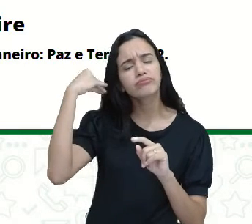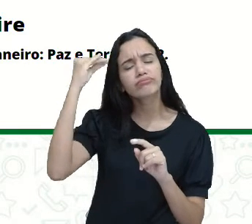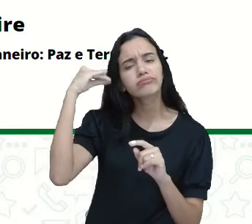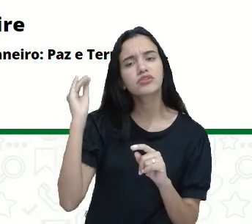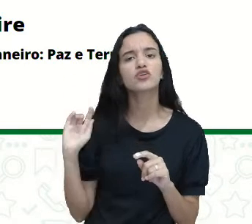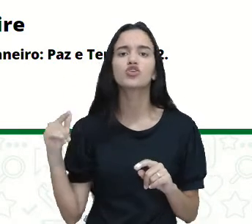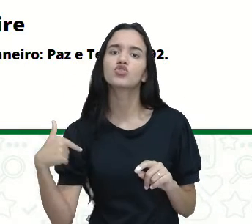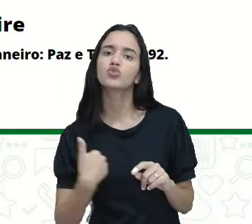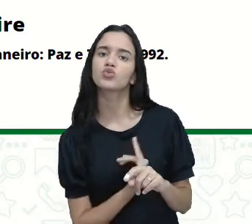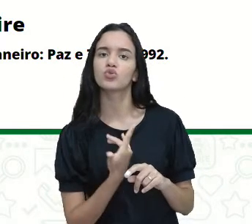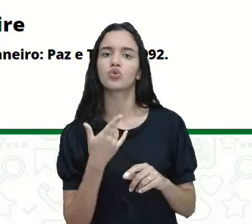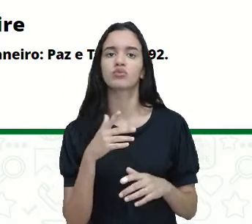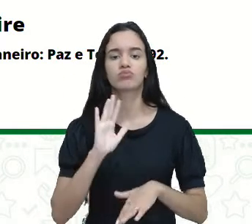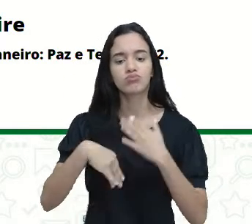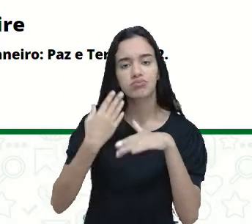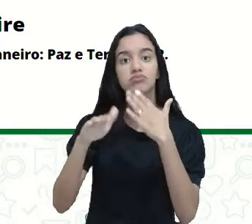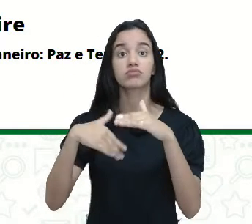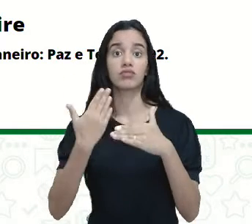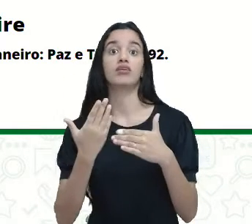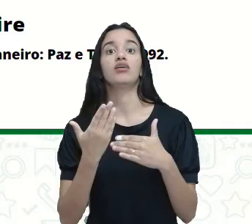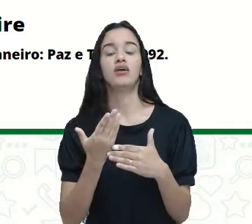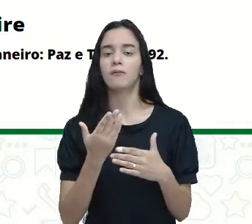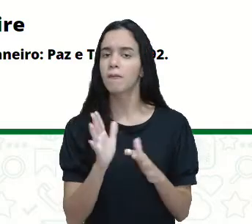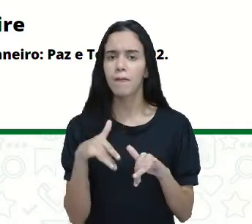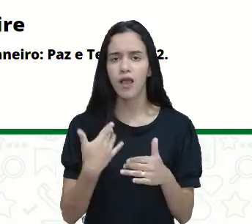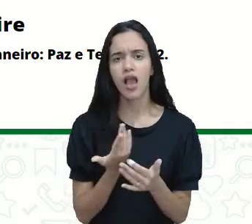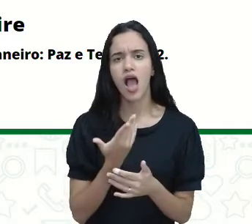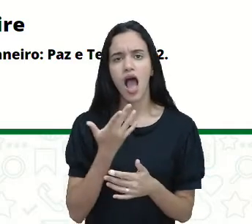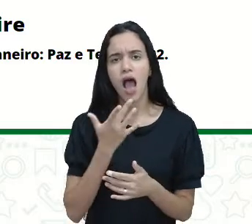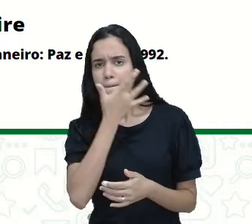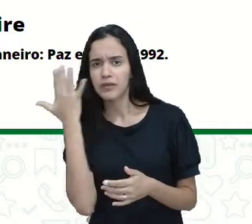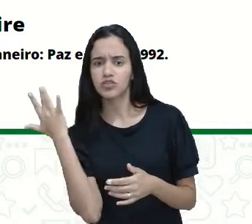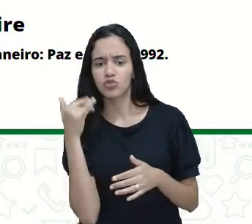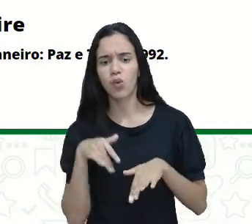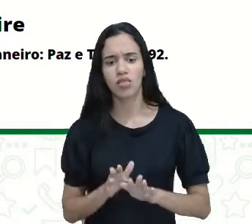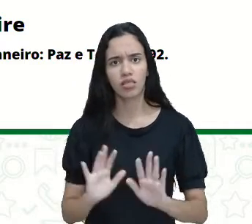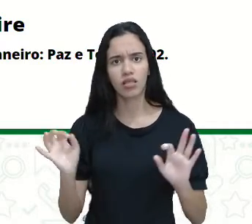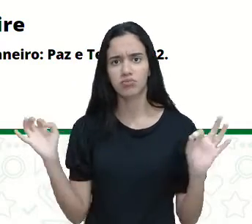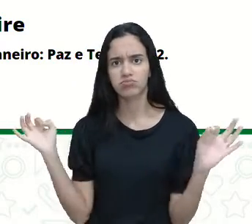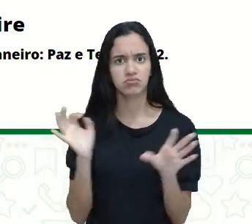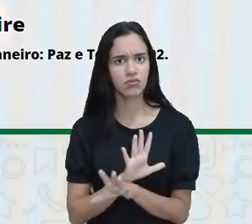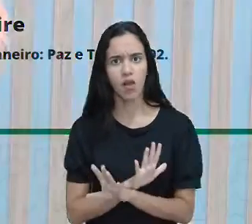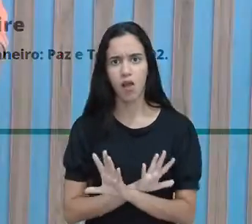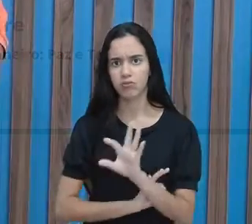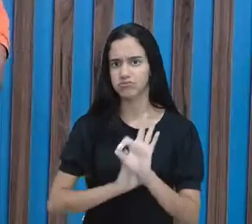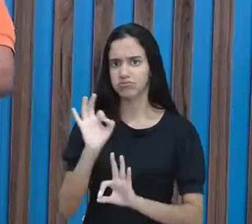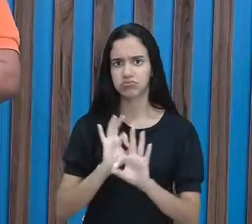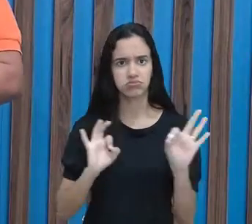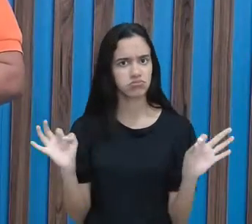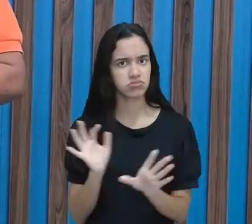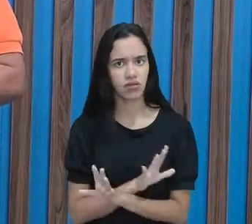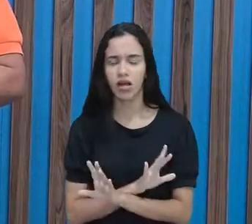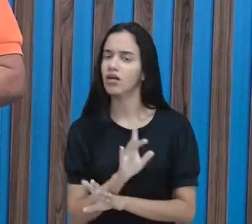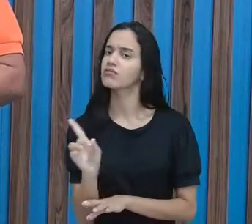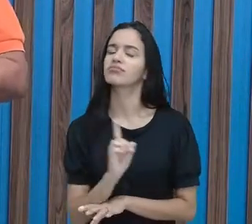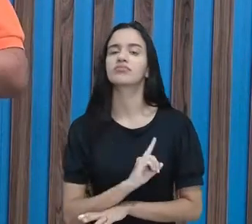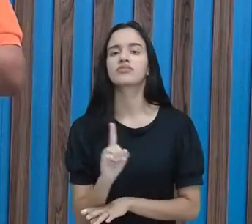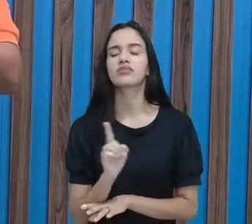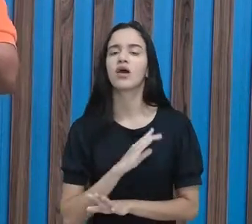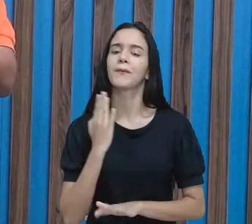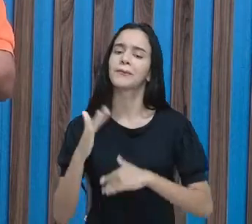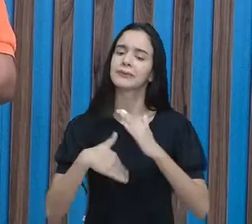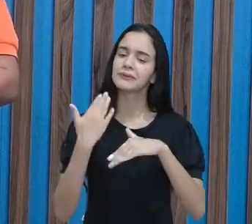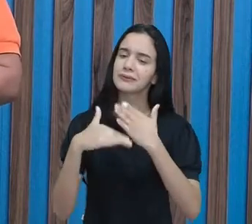nós nos fazemos. E é isso mesmo. Ninguém nasce pronto, ninguém nasce feito. A gente precisa ir fazendo,